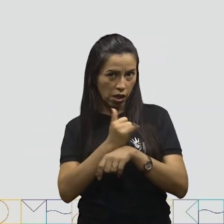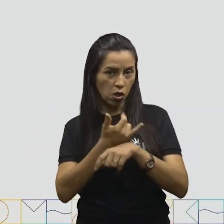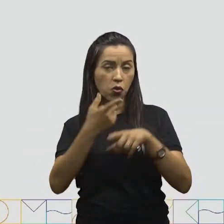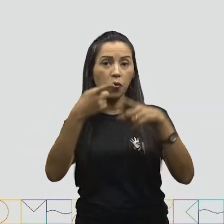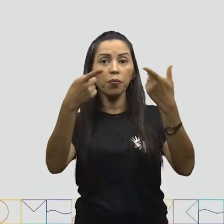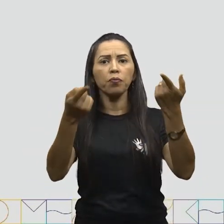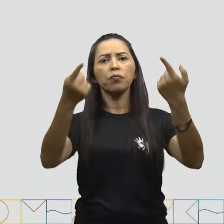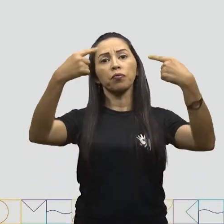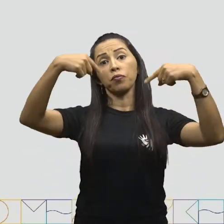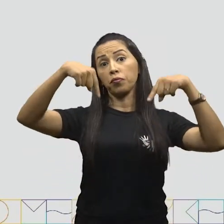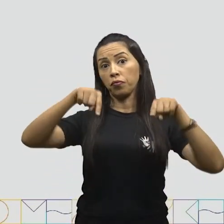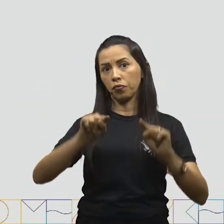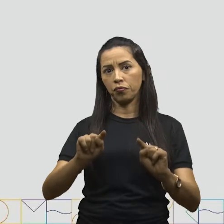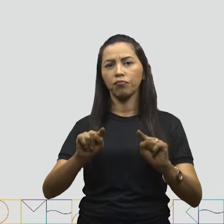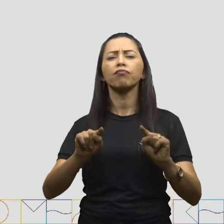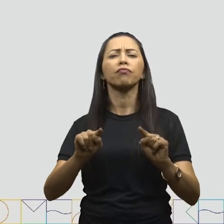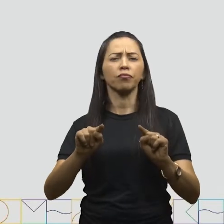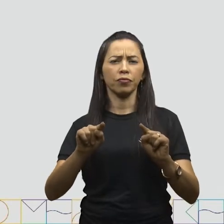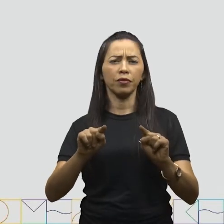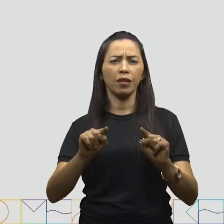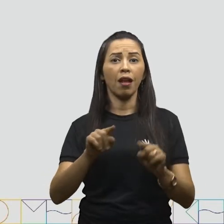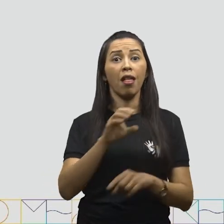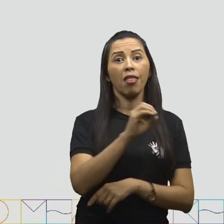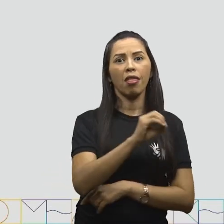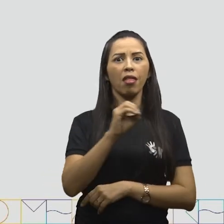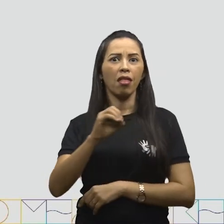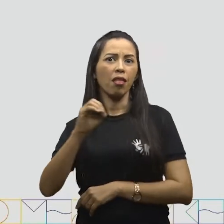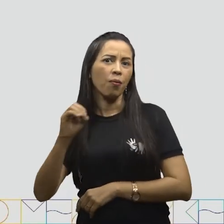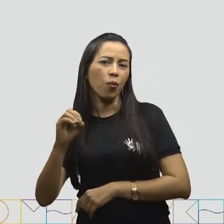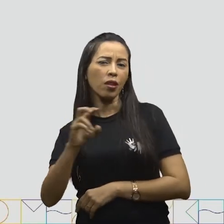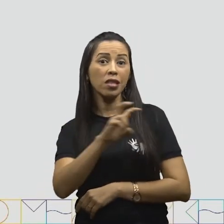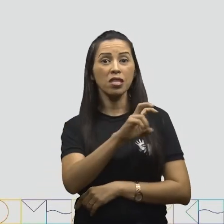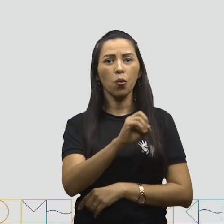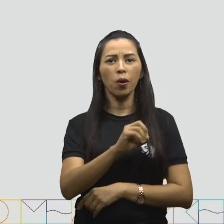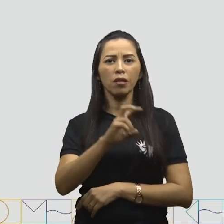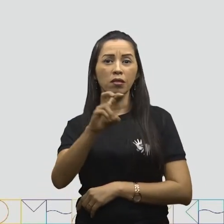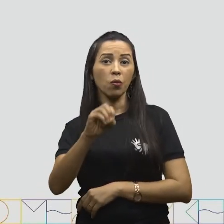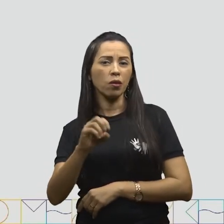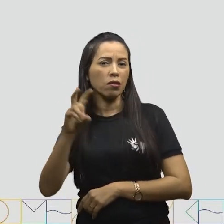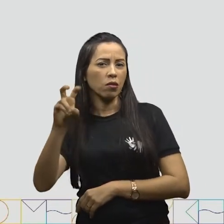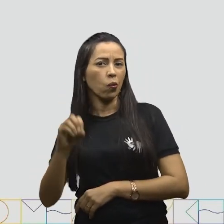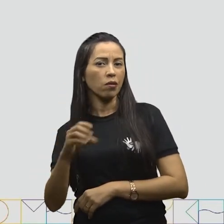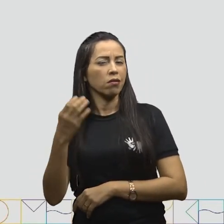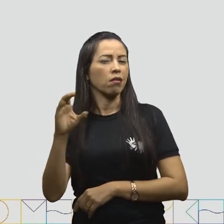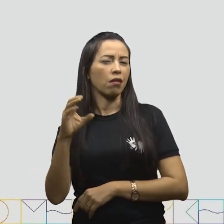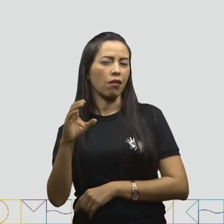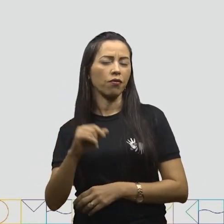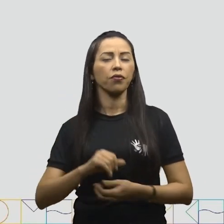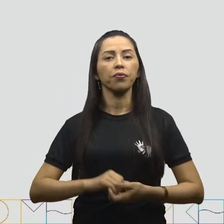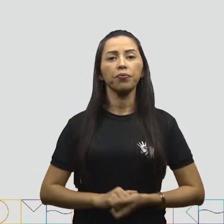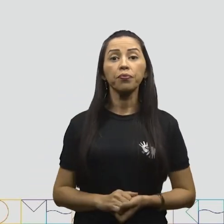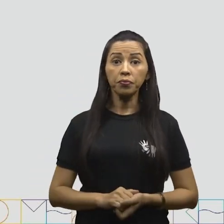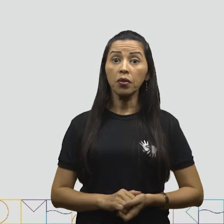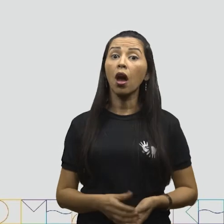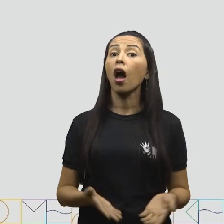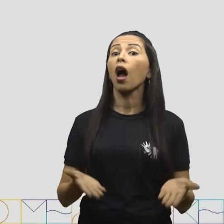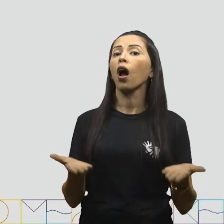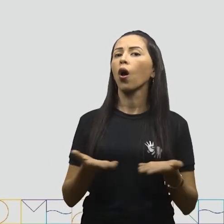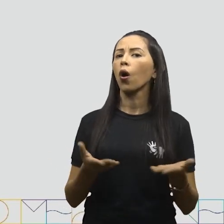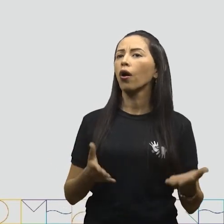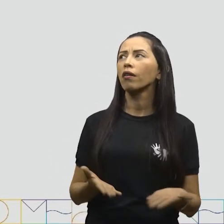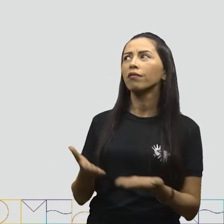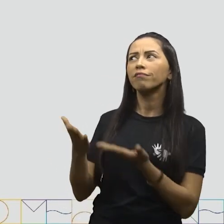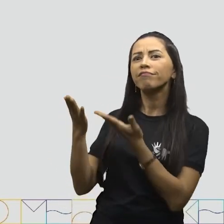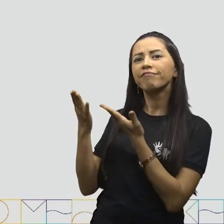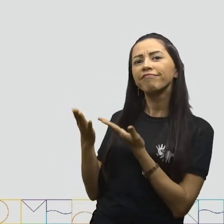é o quê? 3 moedas de 50 centavos. Agora, temos